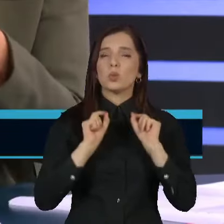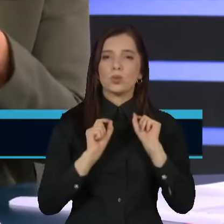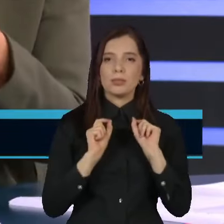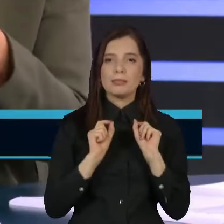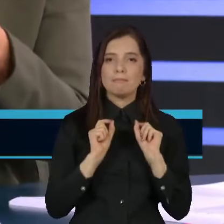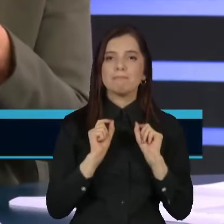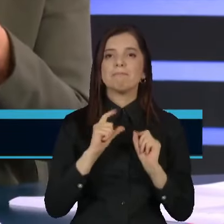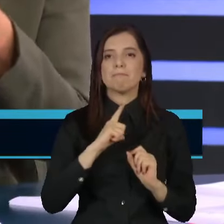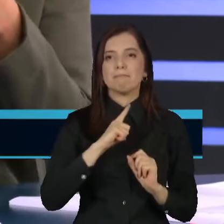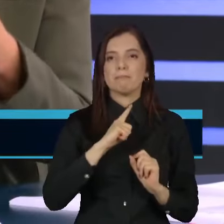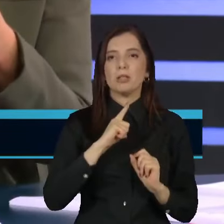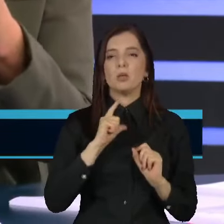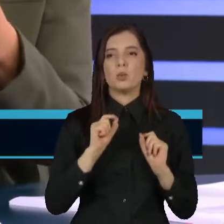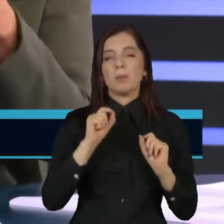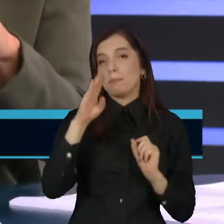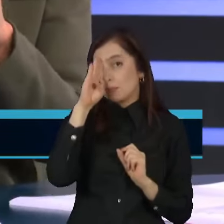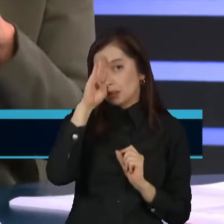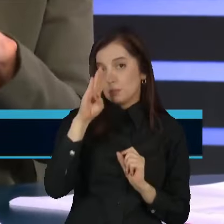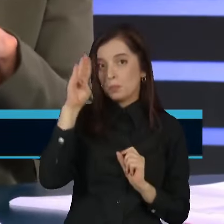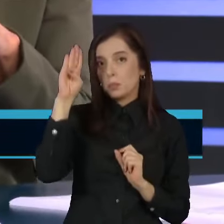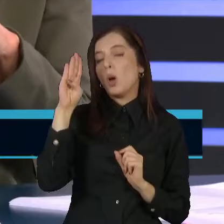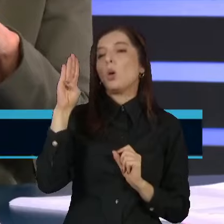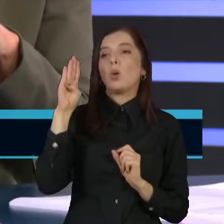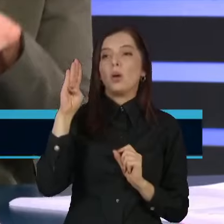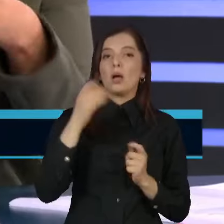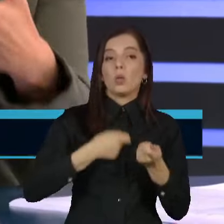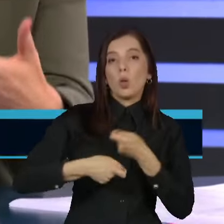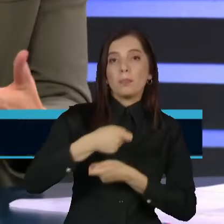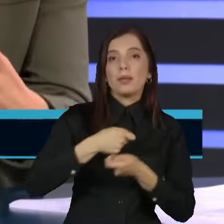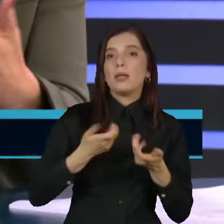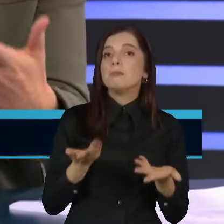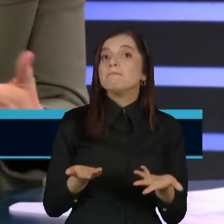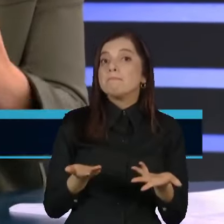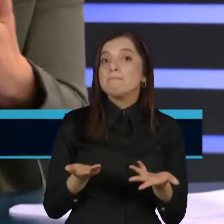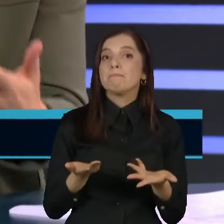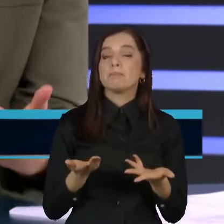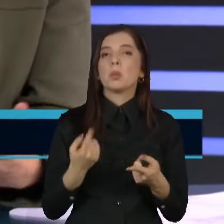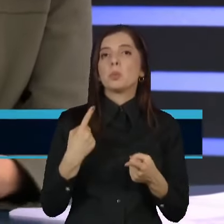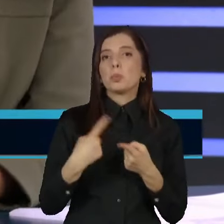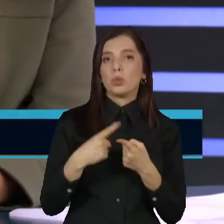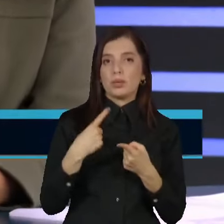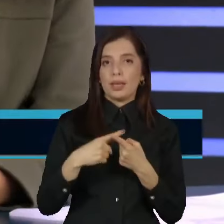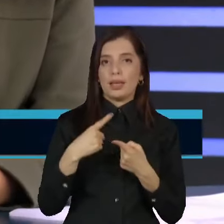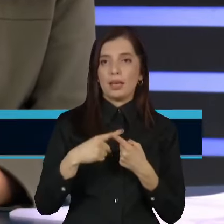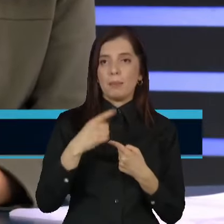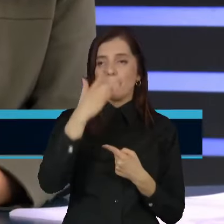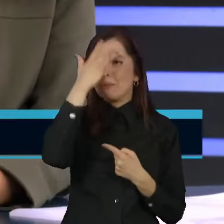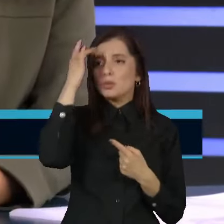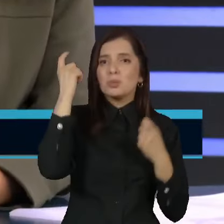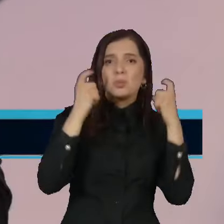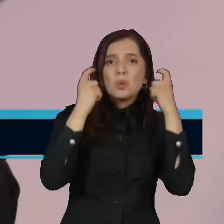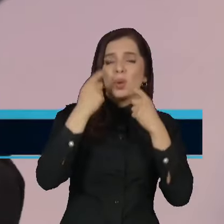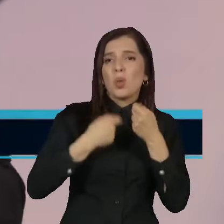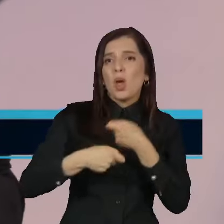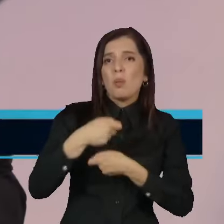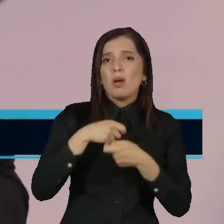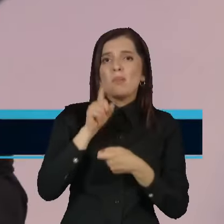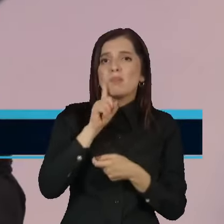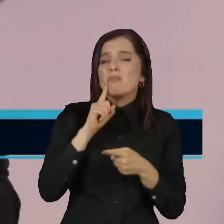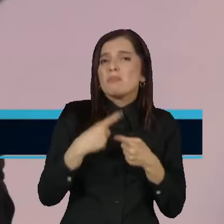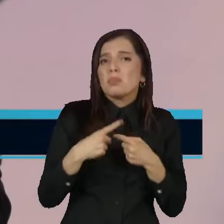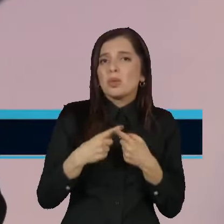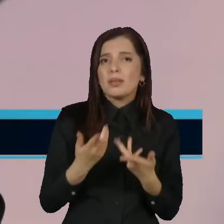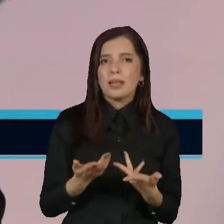que traz de tanta preocupação na economia americana para as pessoas que moram e votam nos Estados Unidos? Bom, acho que o grande